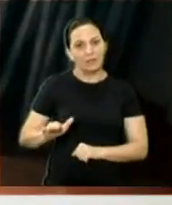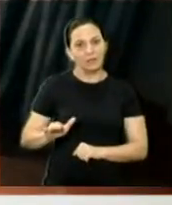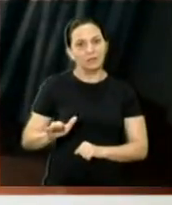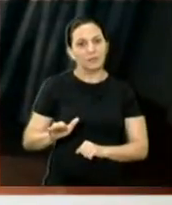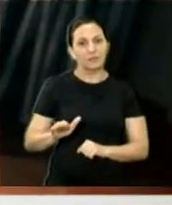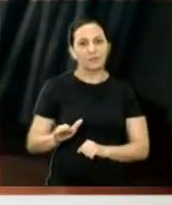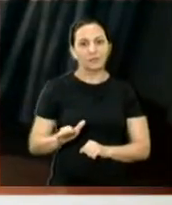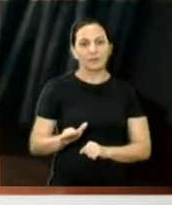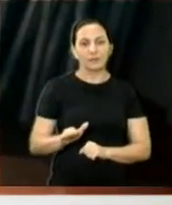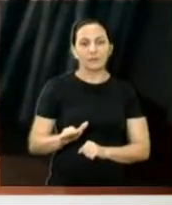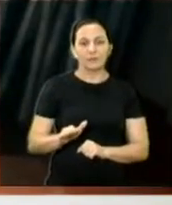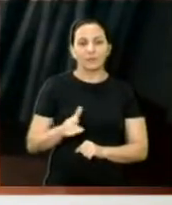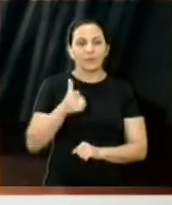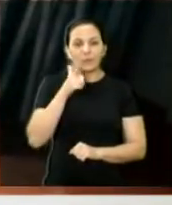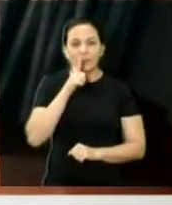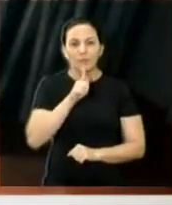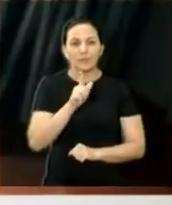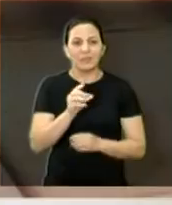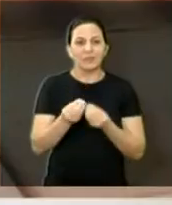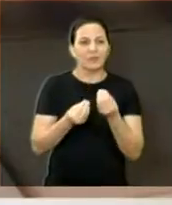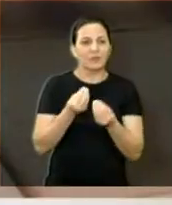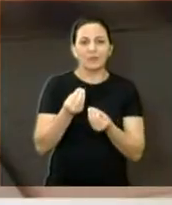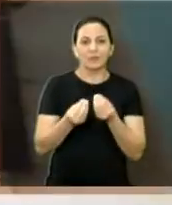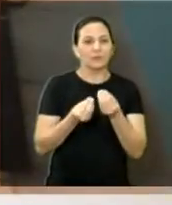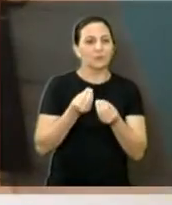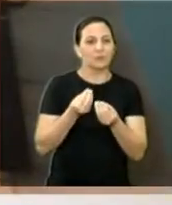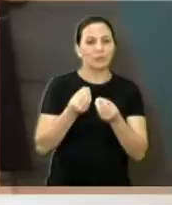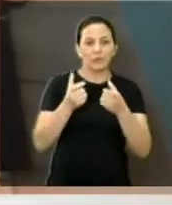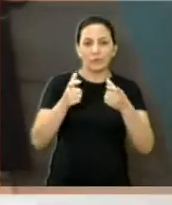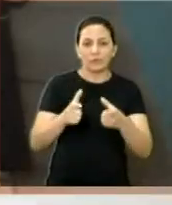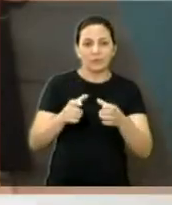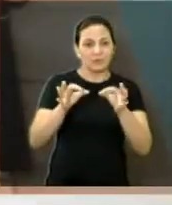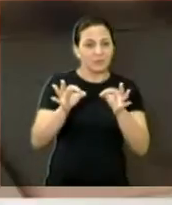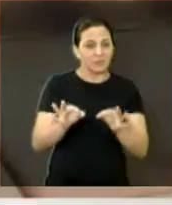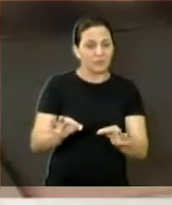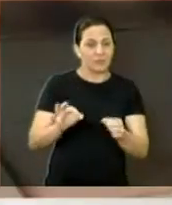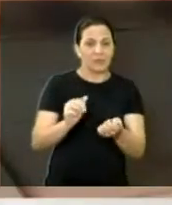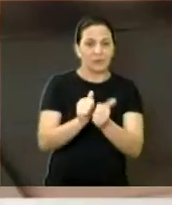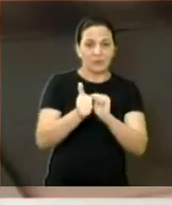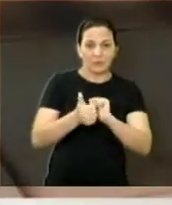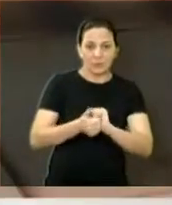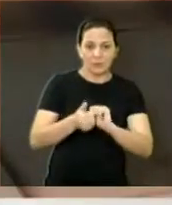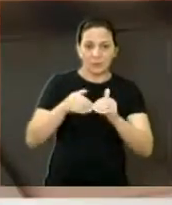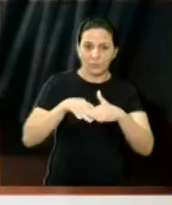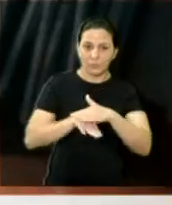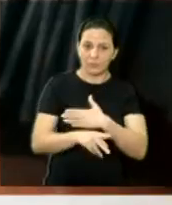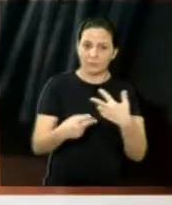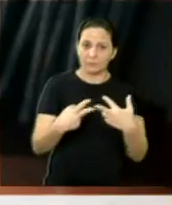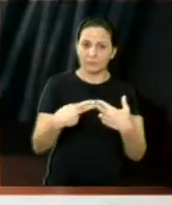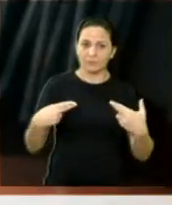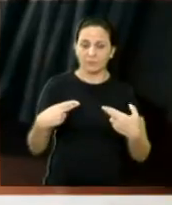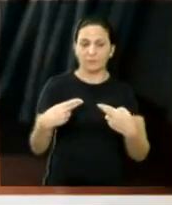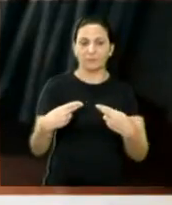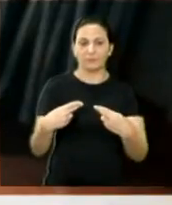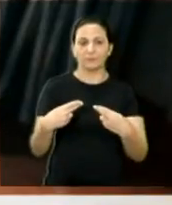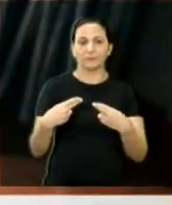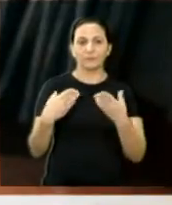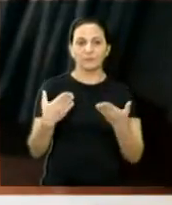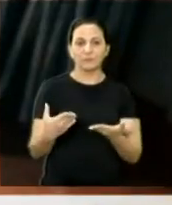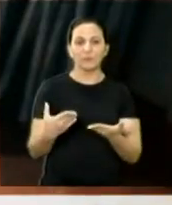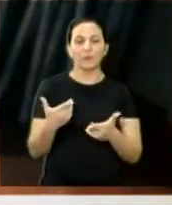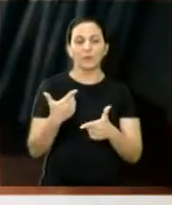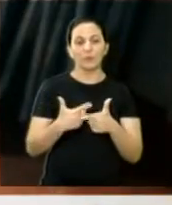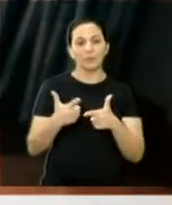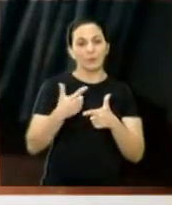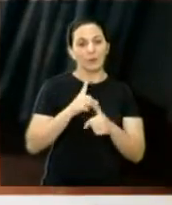ficam de mãos atadas, uma vez que não há outro local para guardar os materiais. Outro problema